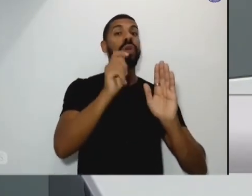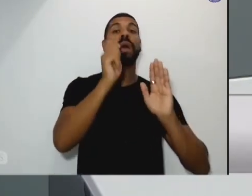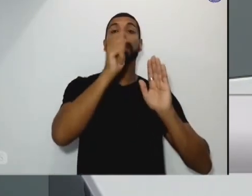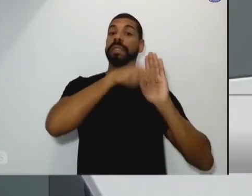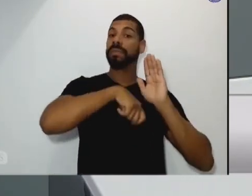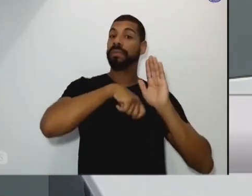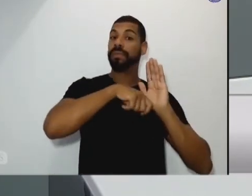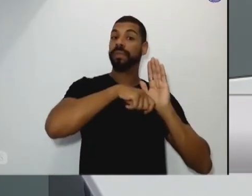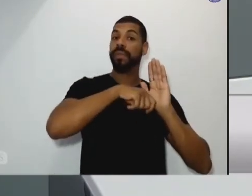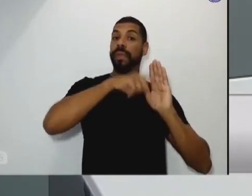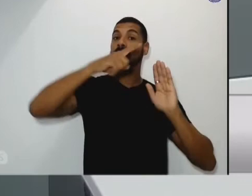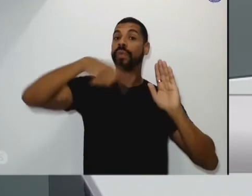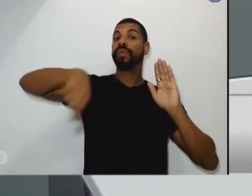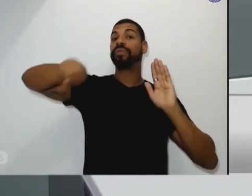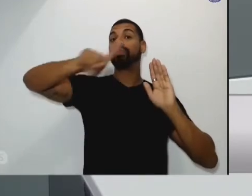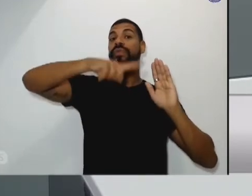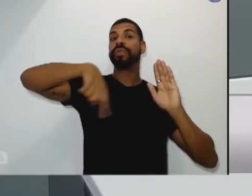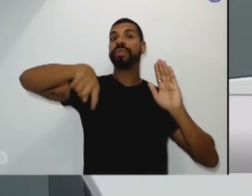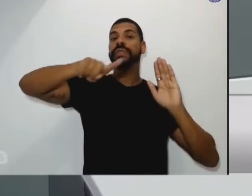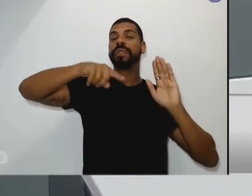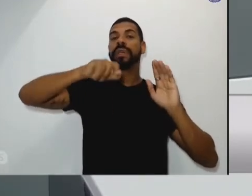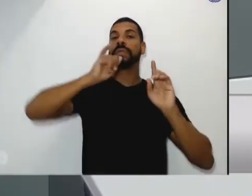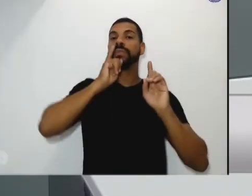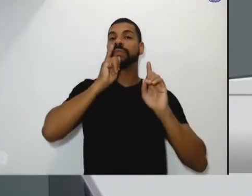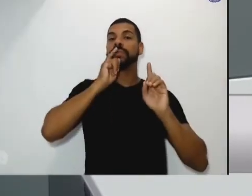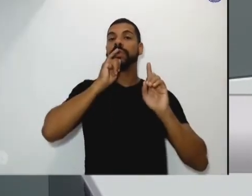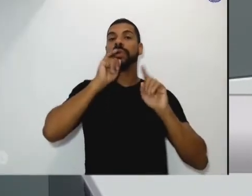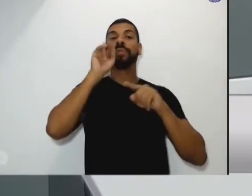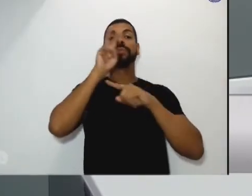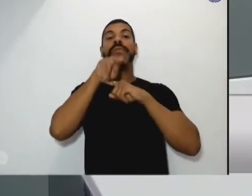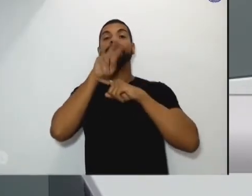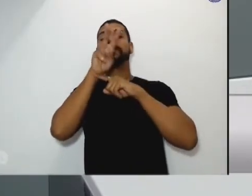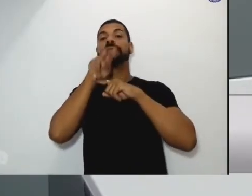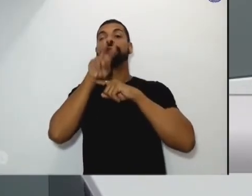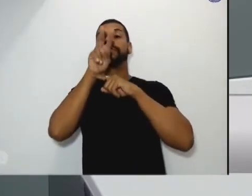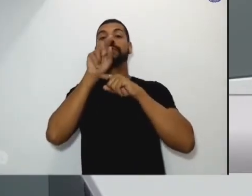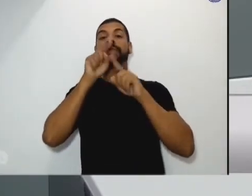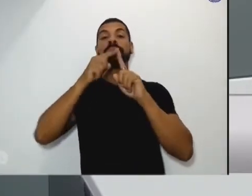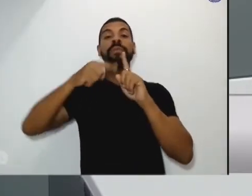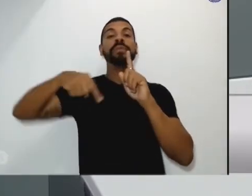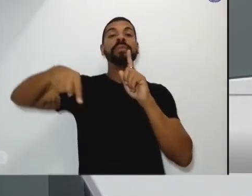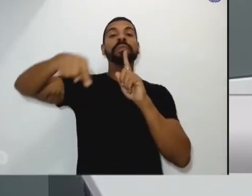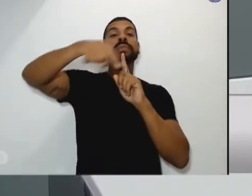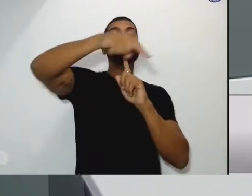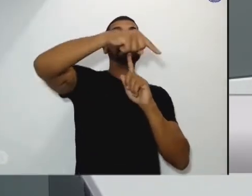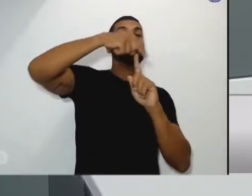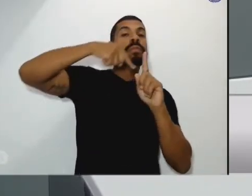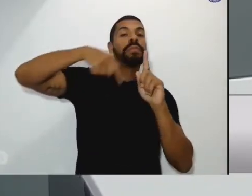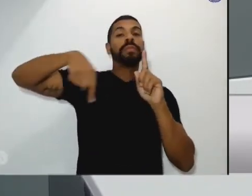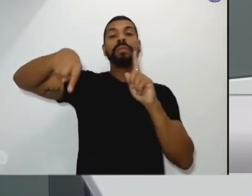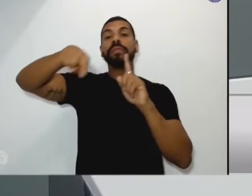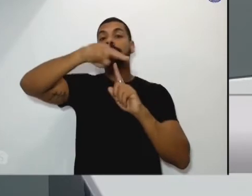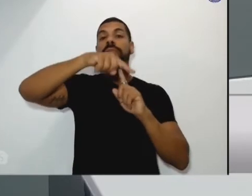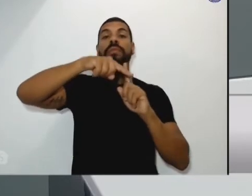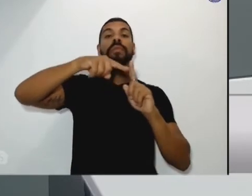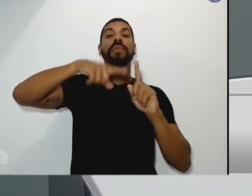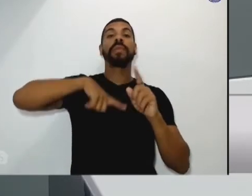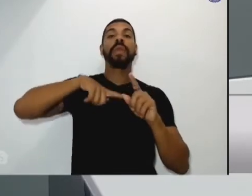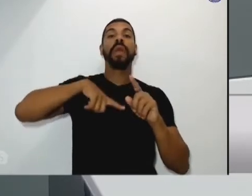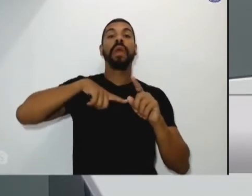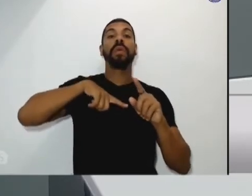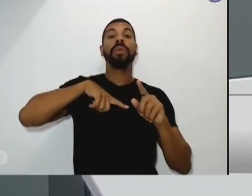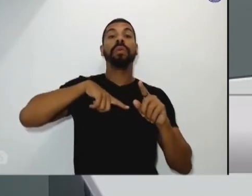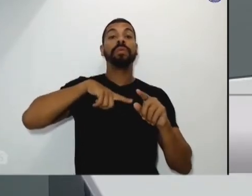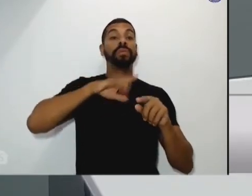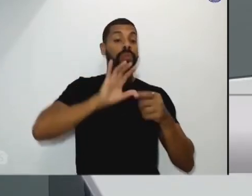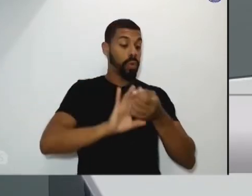fazem uma ronda no bairro nos horários que as mulheres pegam o ônibus para ir trabalhar né e isso dá uma certa